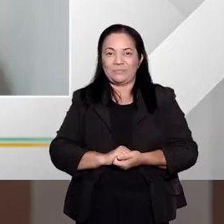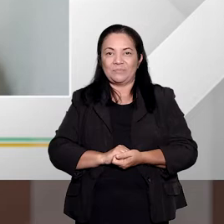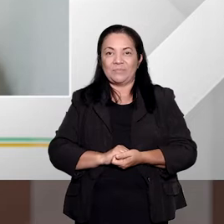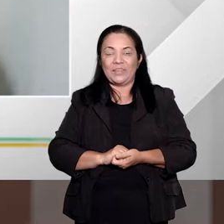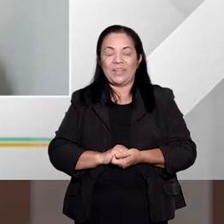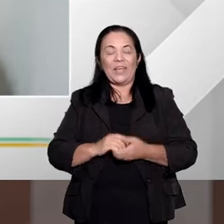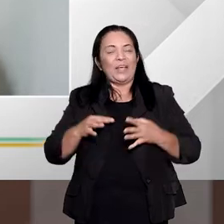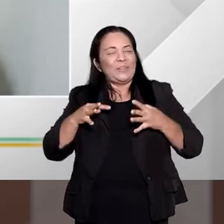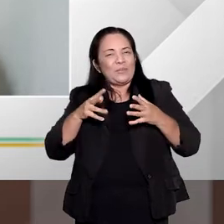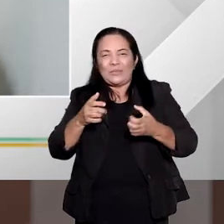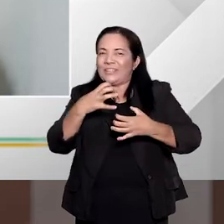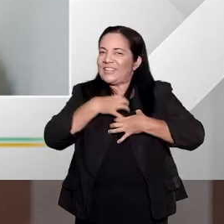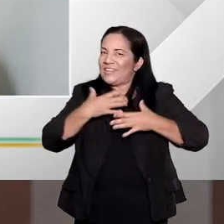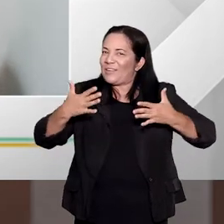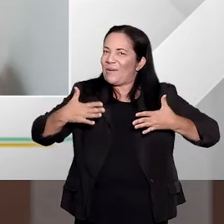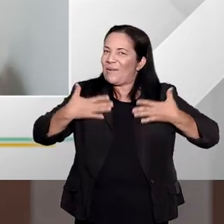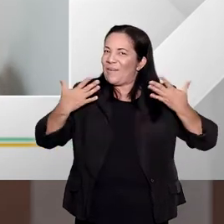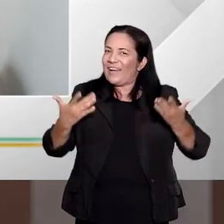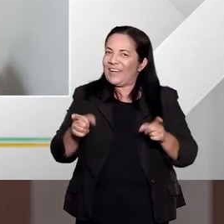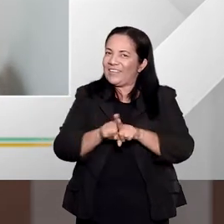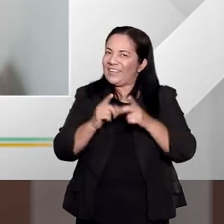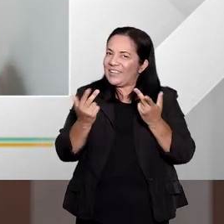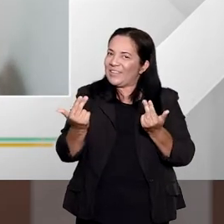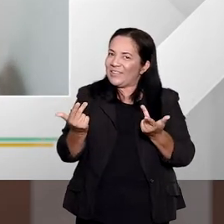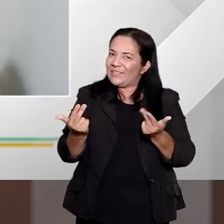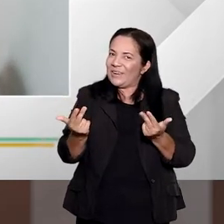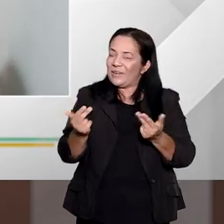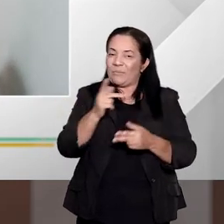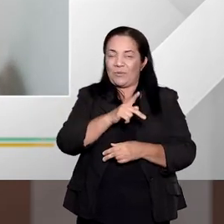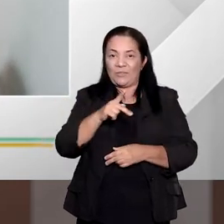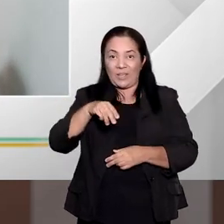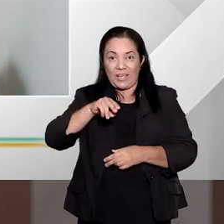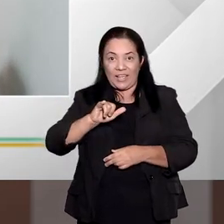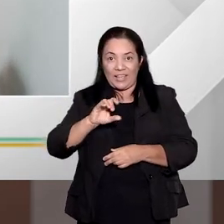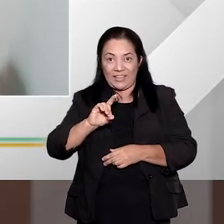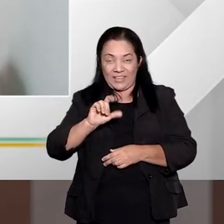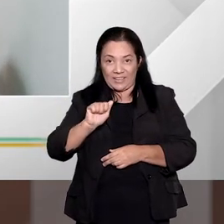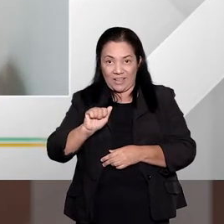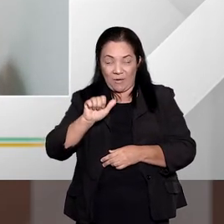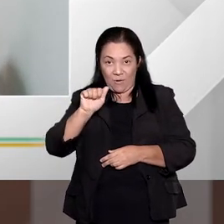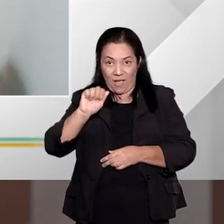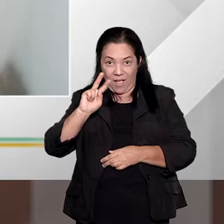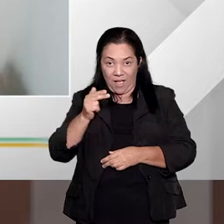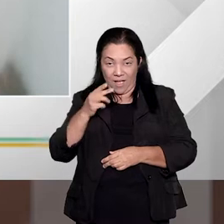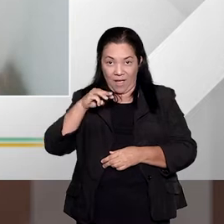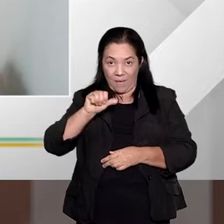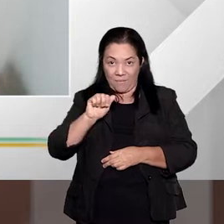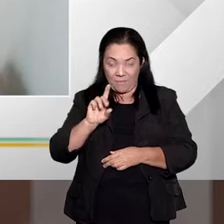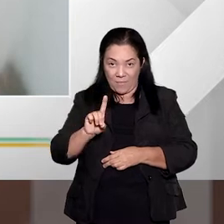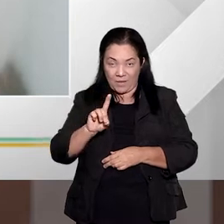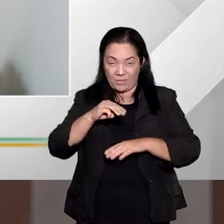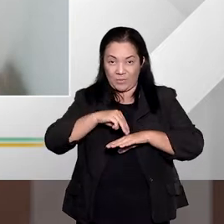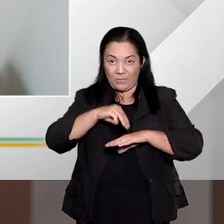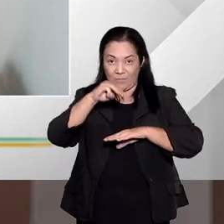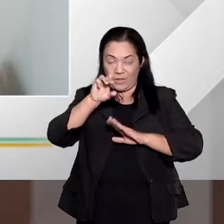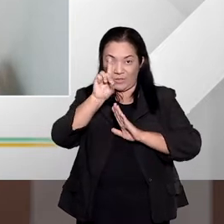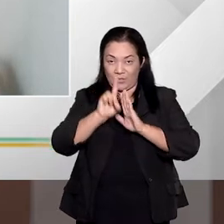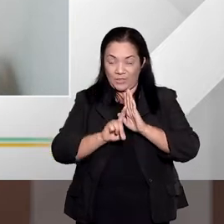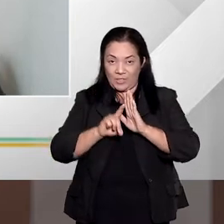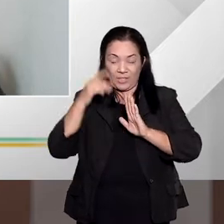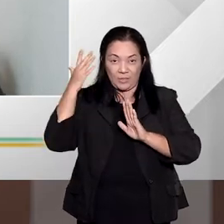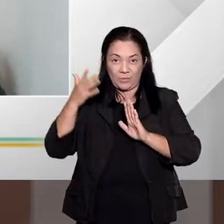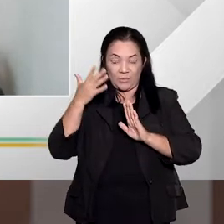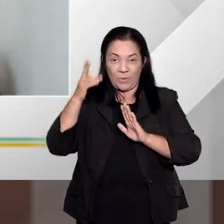Todos nós estamos honrados também com a presença do professor Nidal Armad. Ele é mestre em Direito palestrante, ex